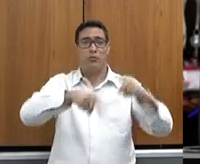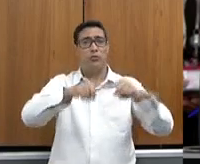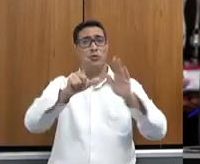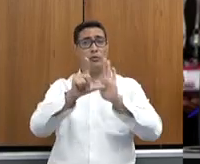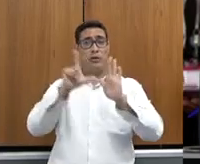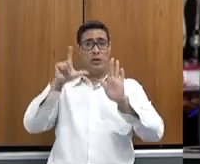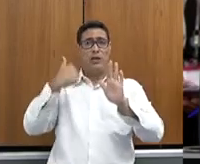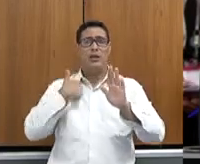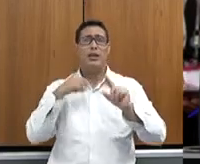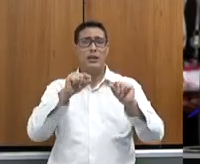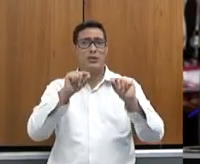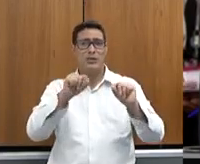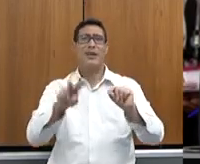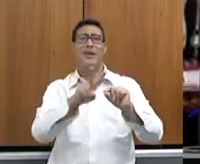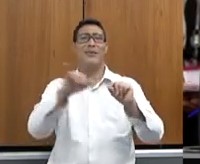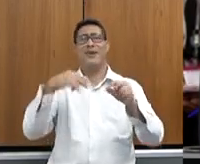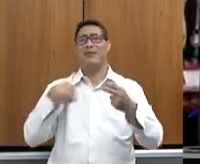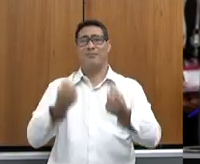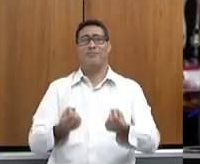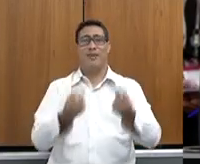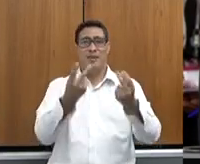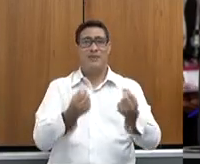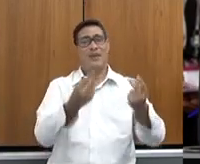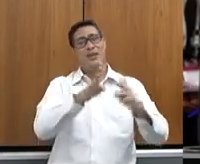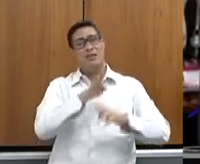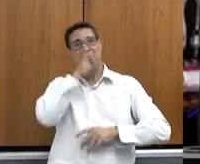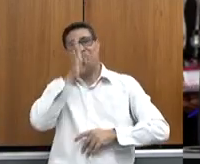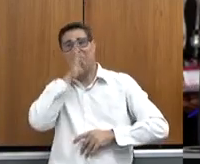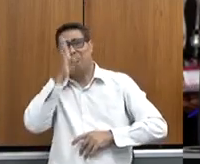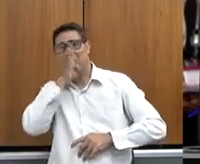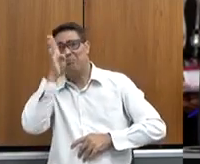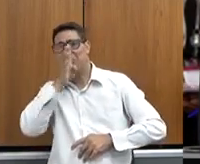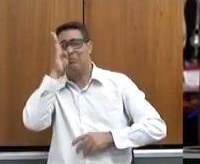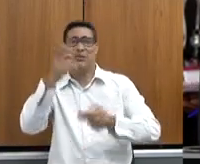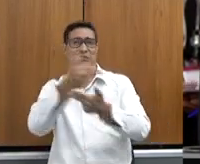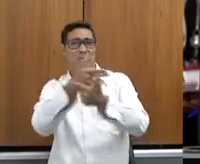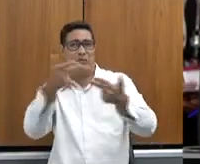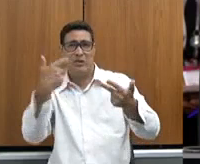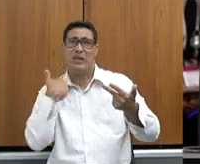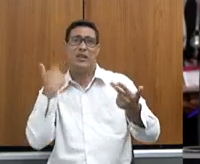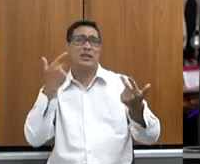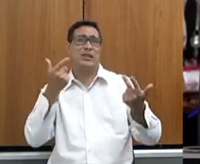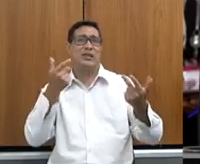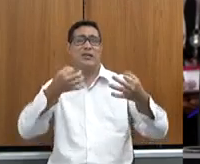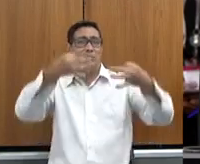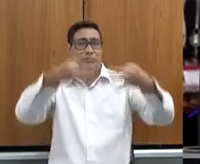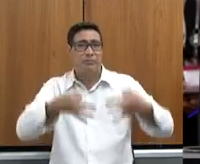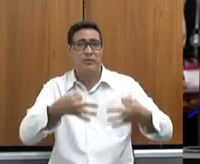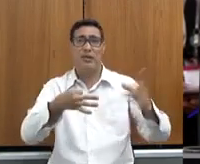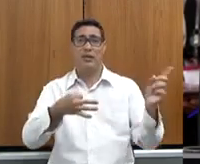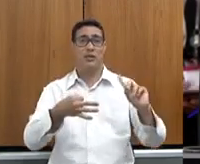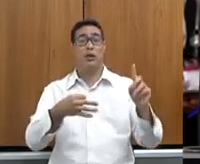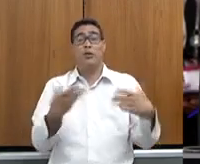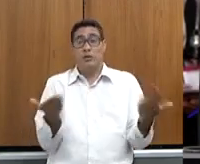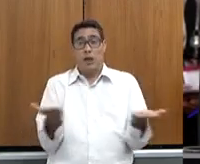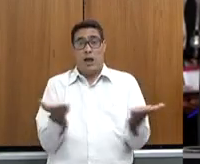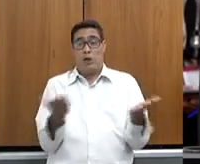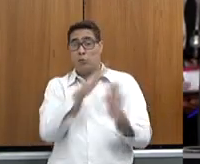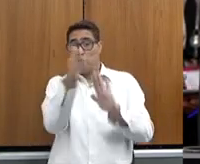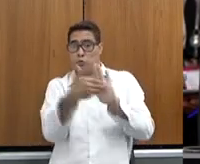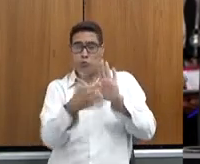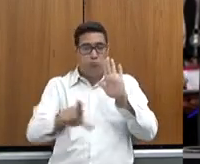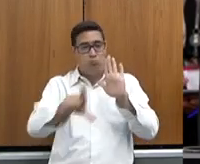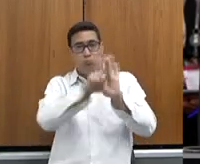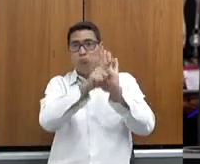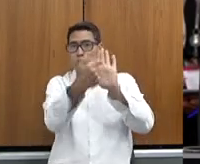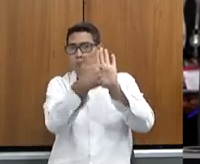no porta-mala de carros, iam no porta-mala de ônibus, ilegais, e hoje, dentro da toda legalidade, junto com a